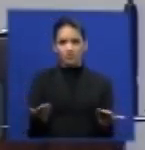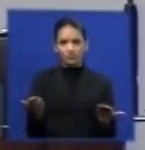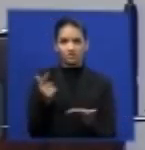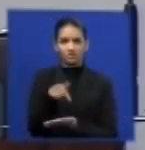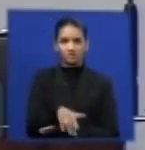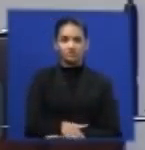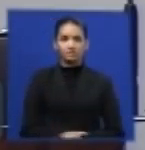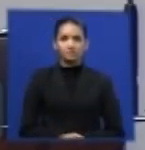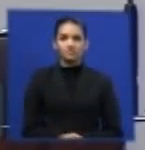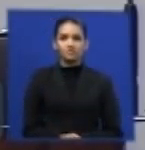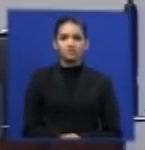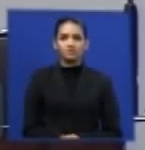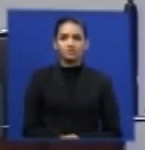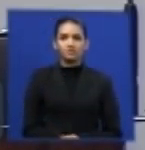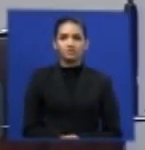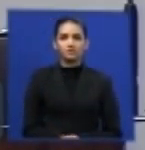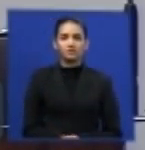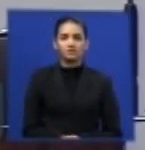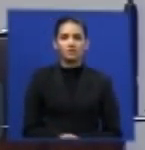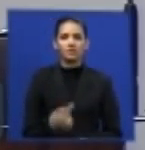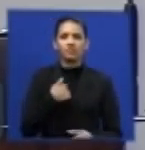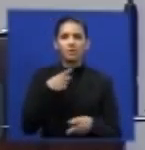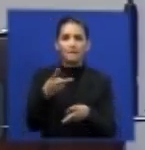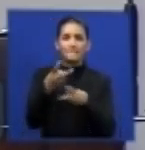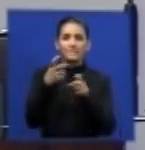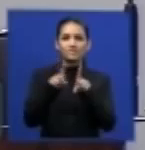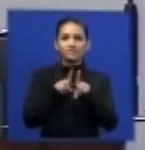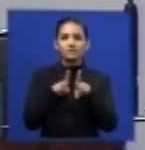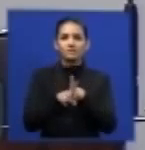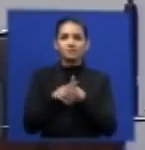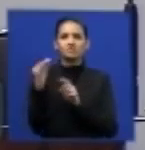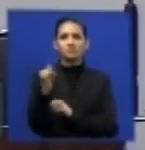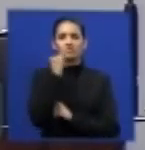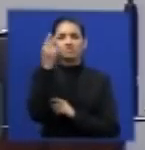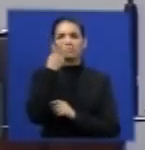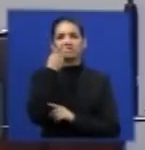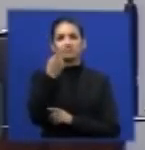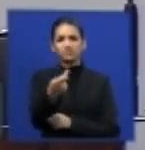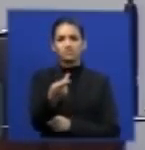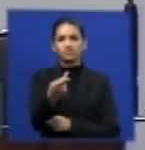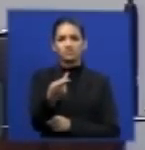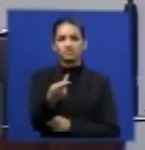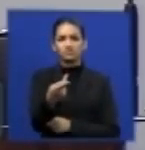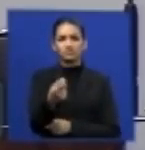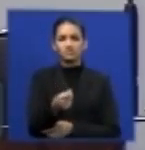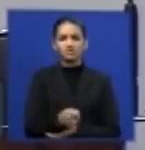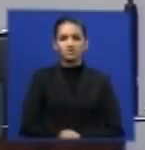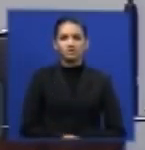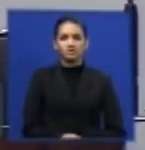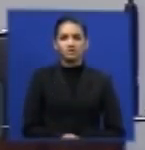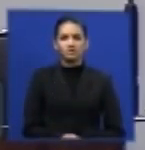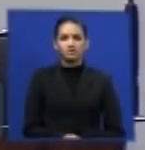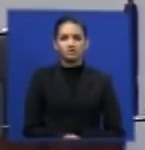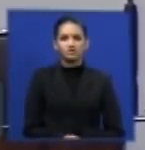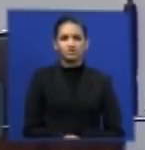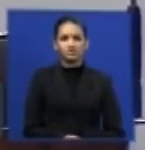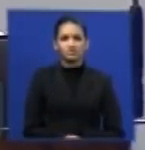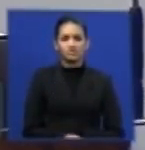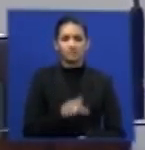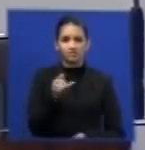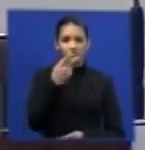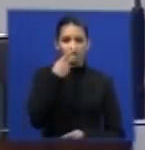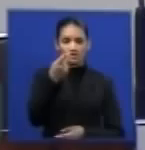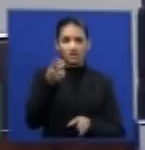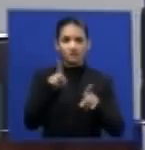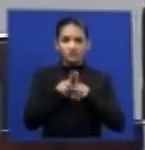eu vejo que também é importante salientar a iniciativa do governo federal